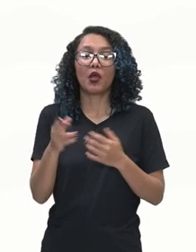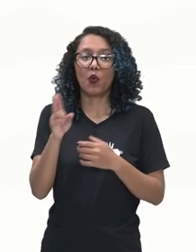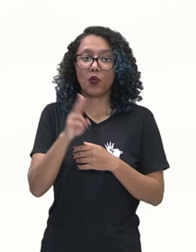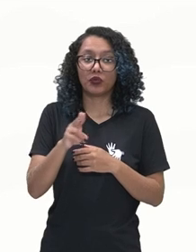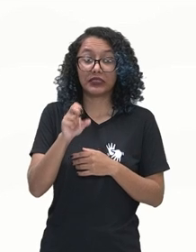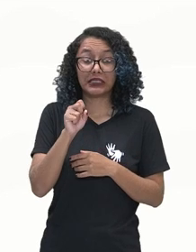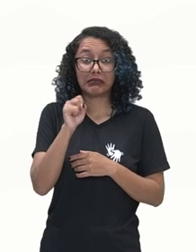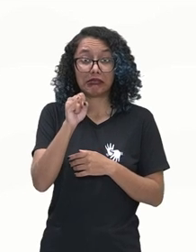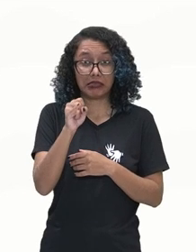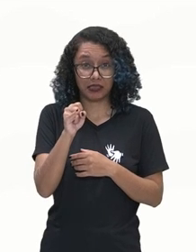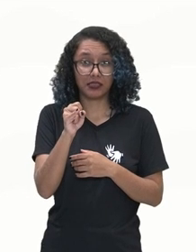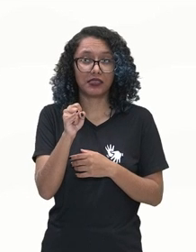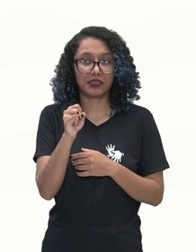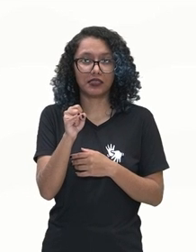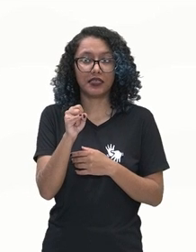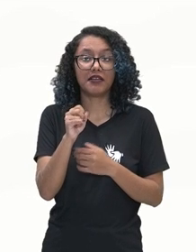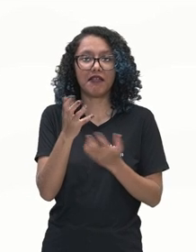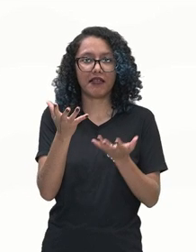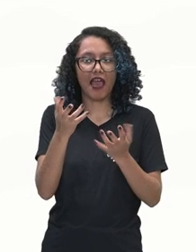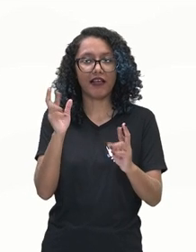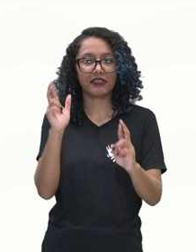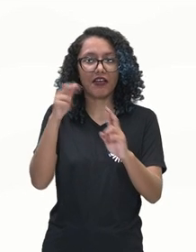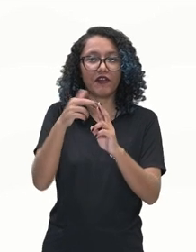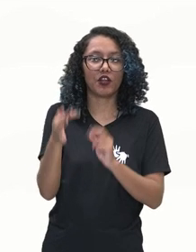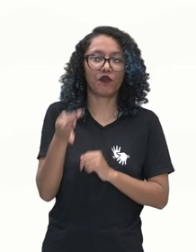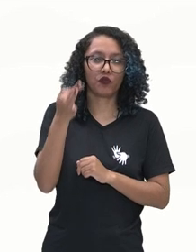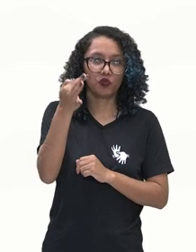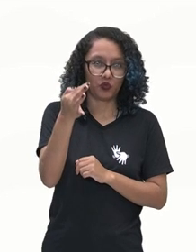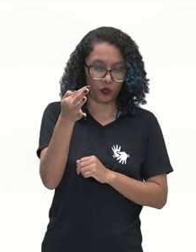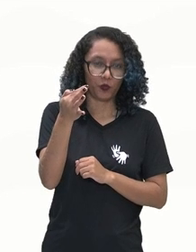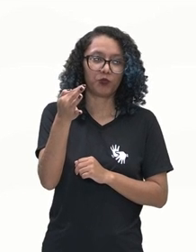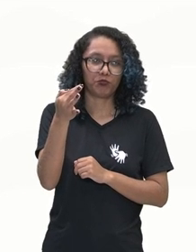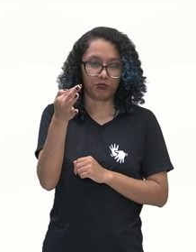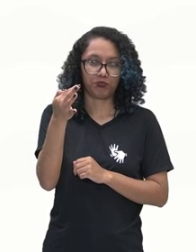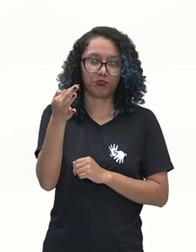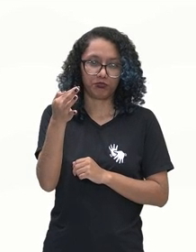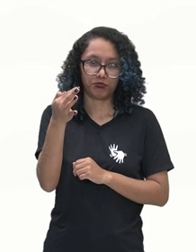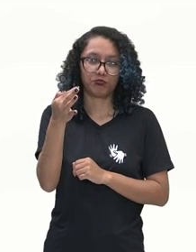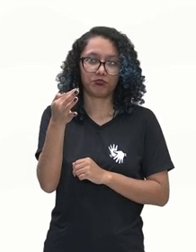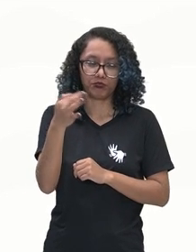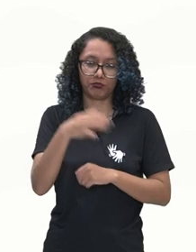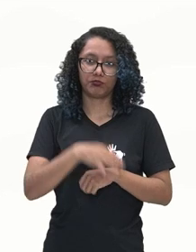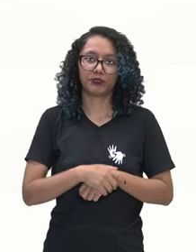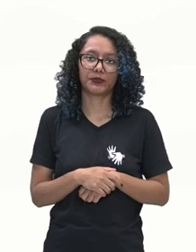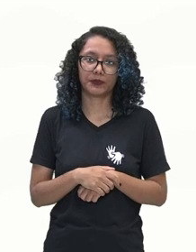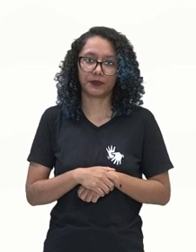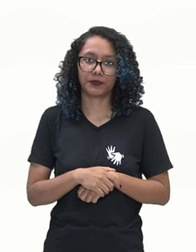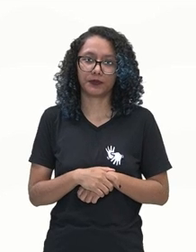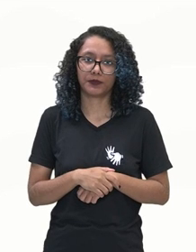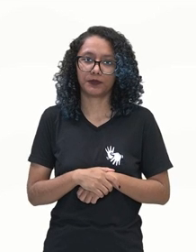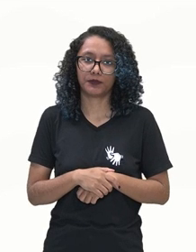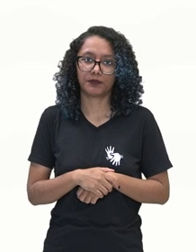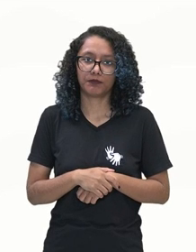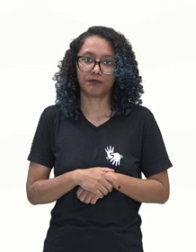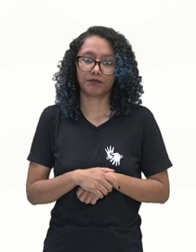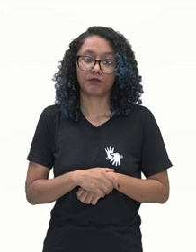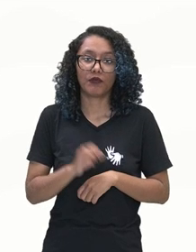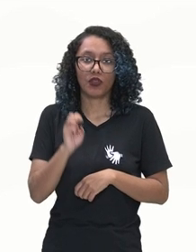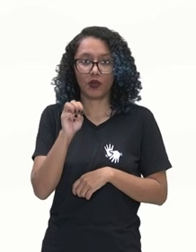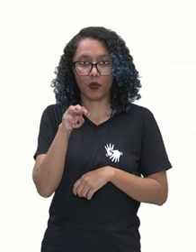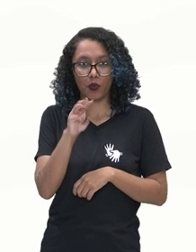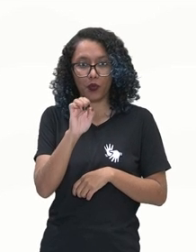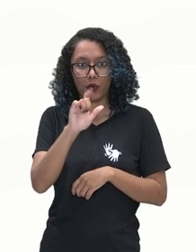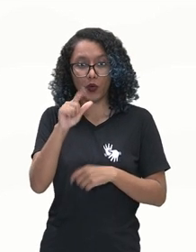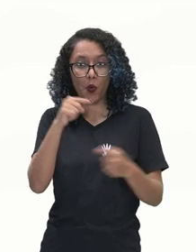queremos falar de future. Ele é o tempo verbal future, é o simple future,